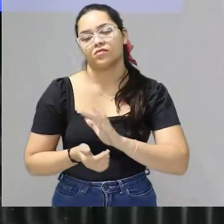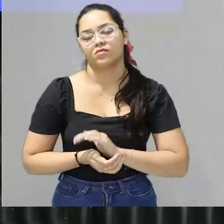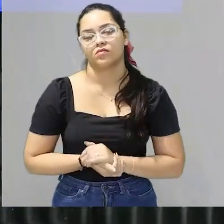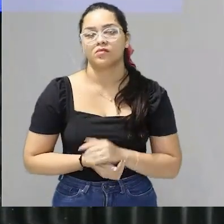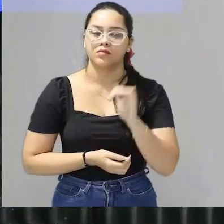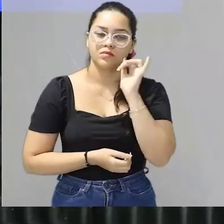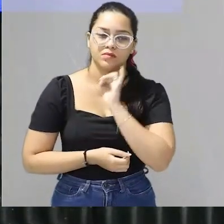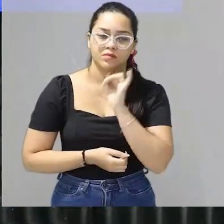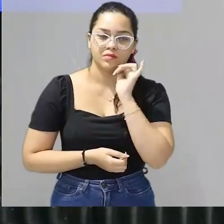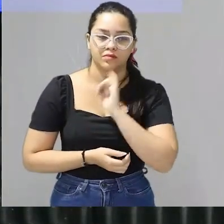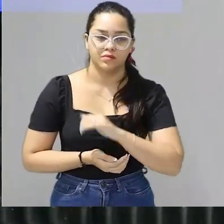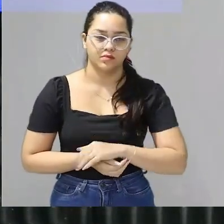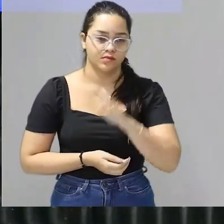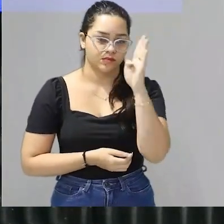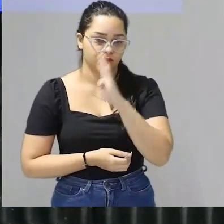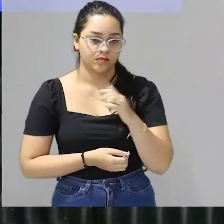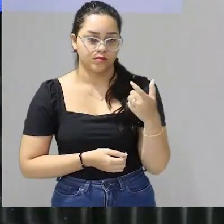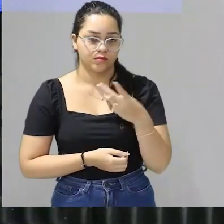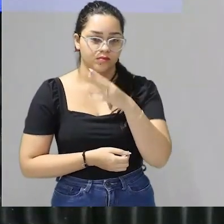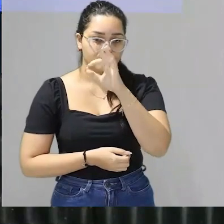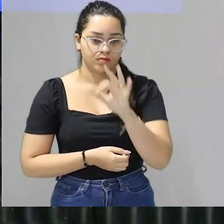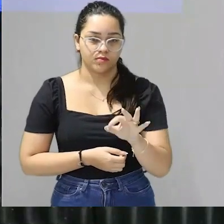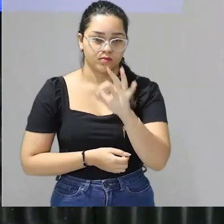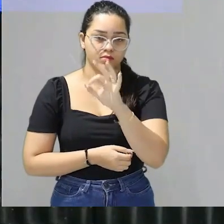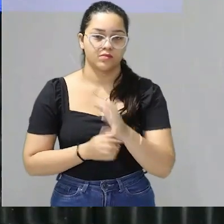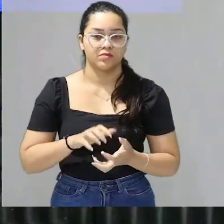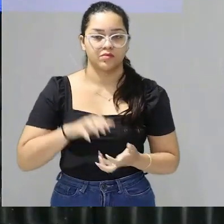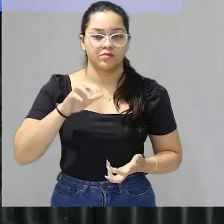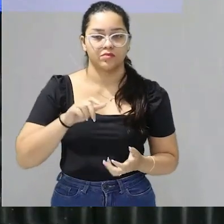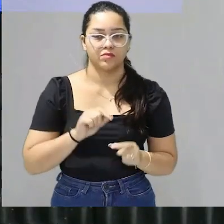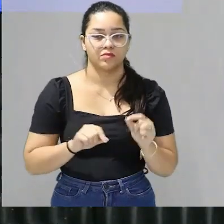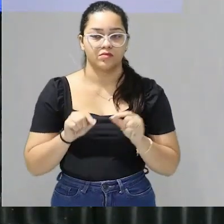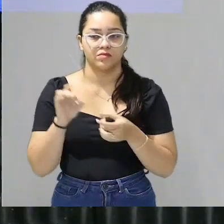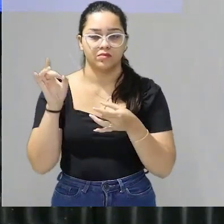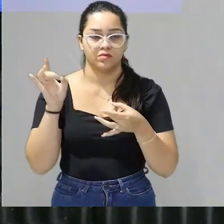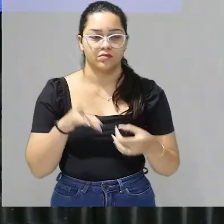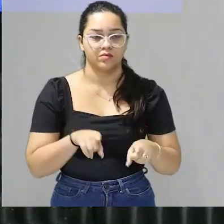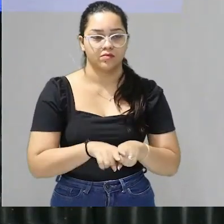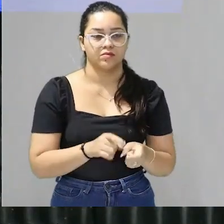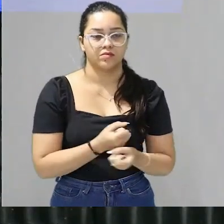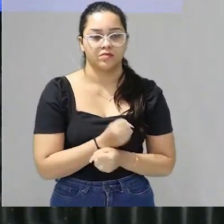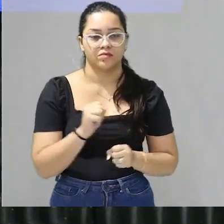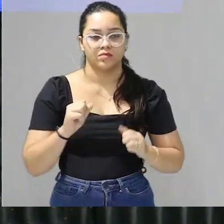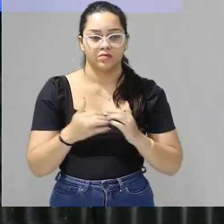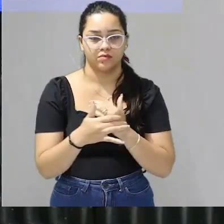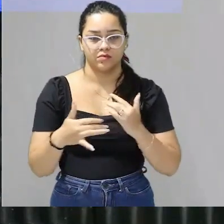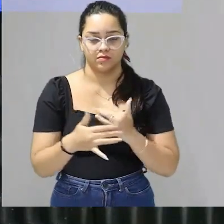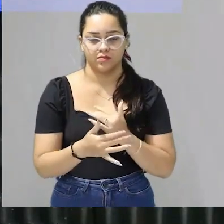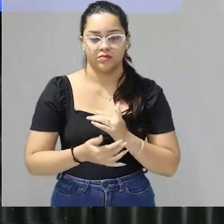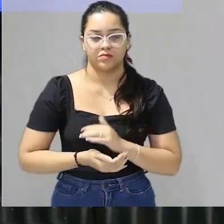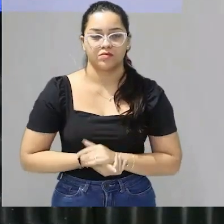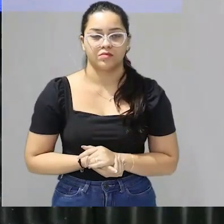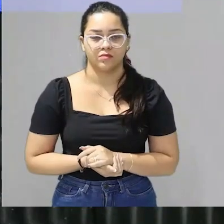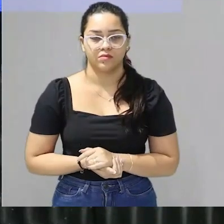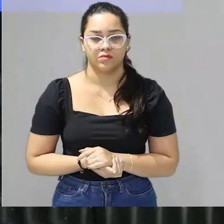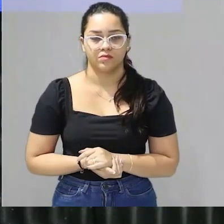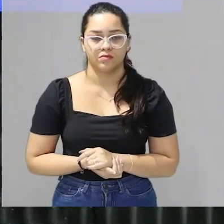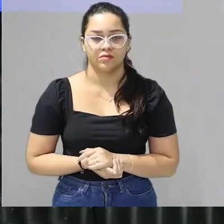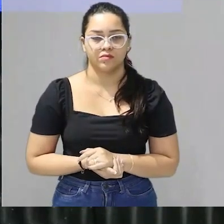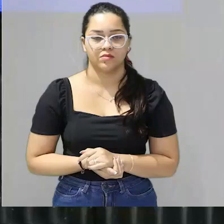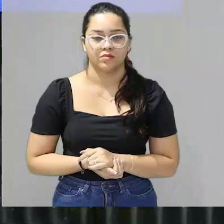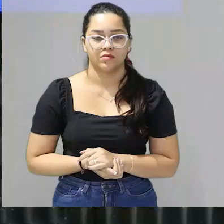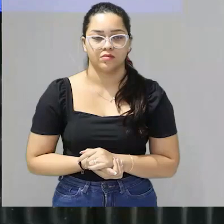por exemplo no Brasil 13% dos idosos vivem em situação de abandono nas grandes metrópoles haja visto